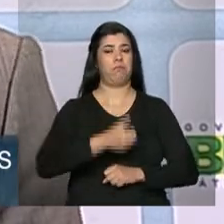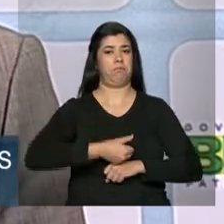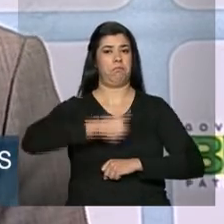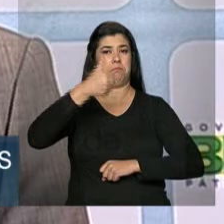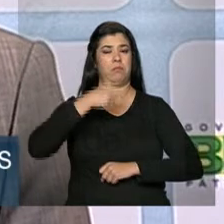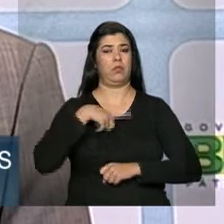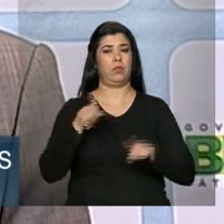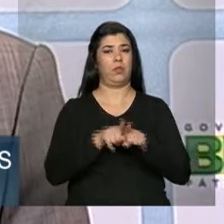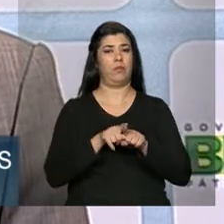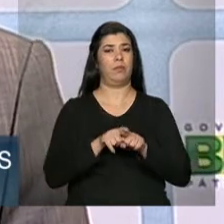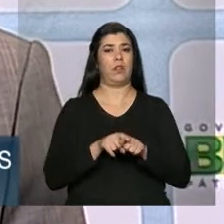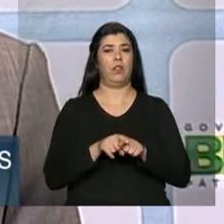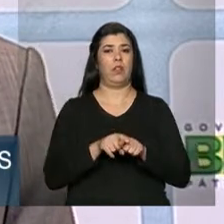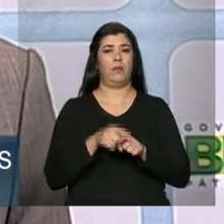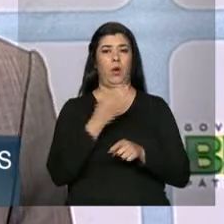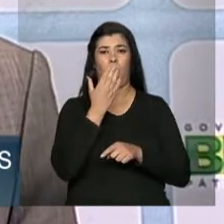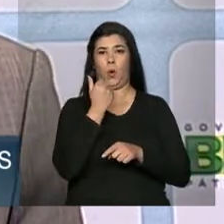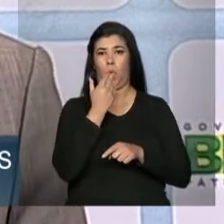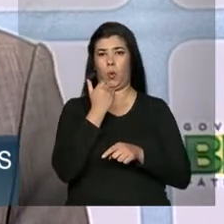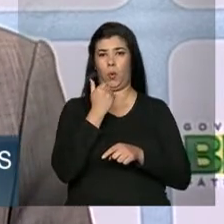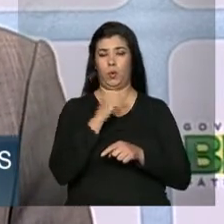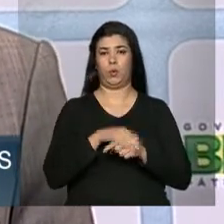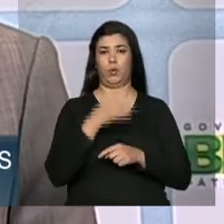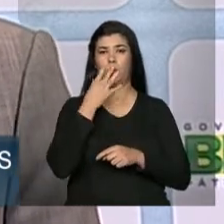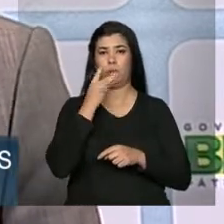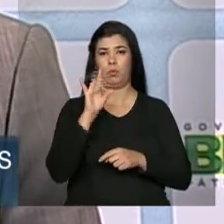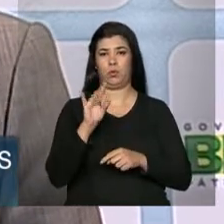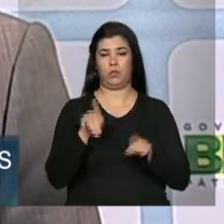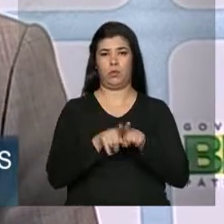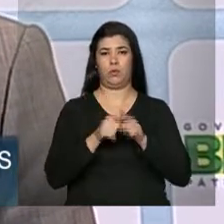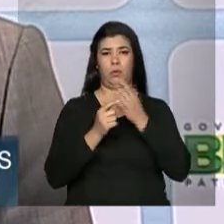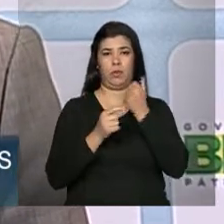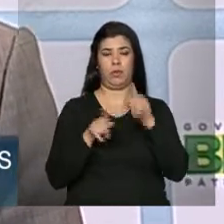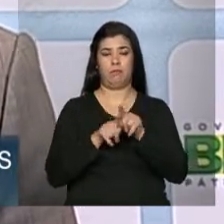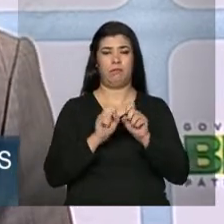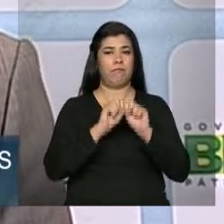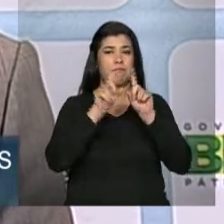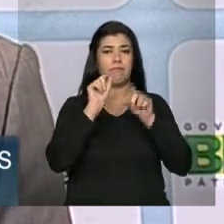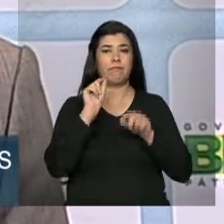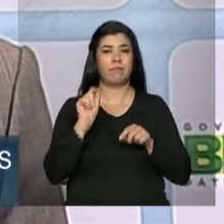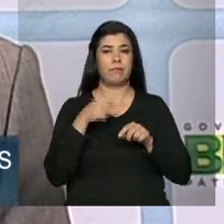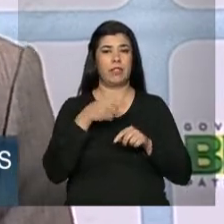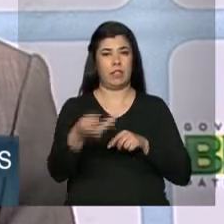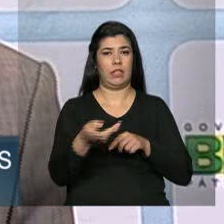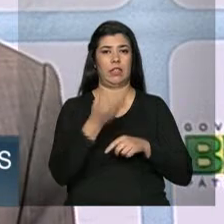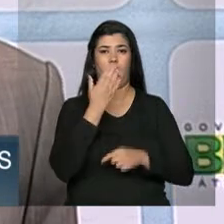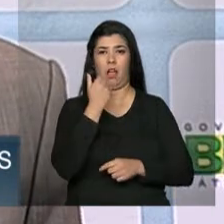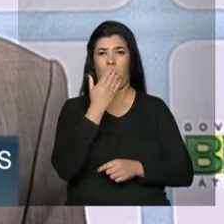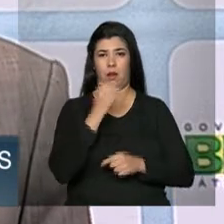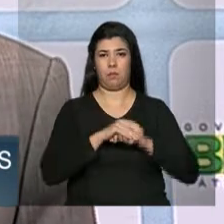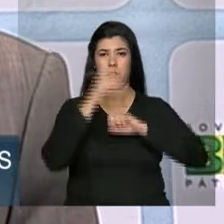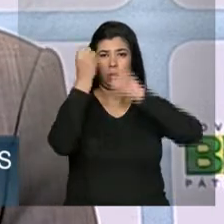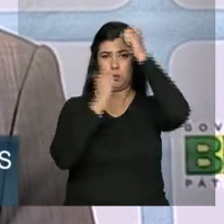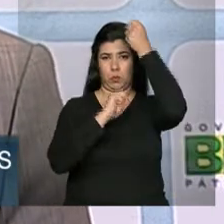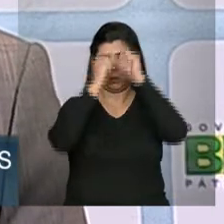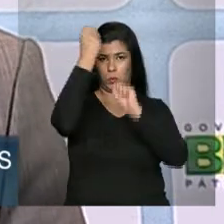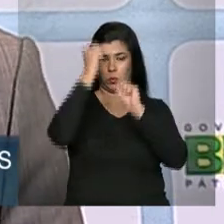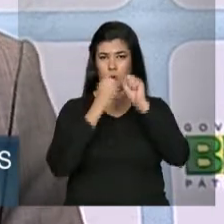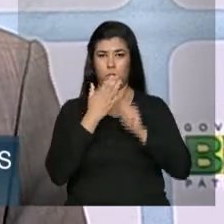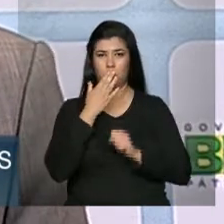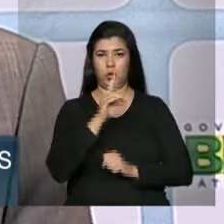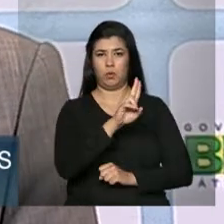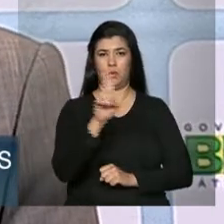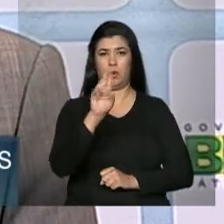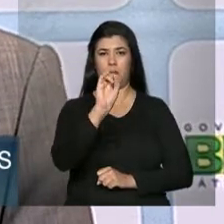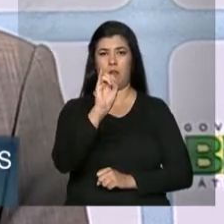na diminuição do sal do nosso alimento. É claro que o alimento industrializado sozinho não é responsável por todo o